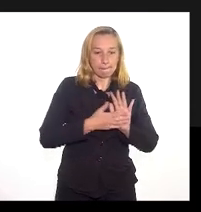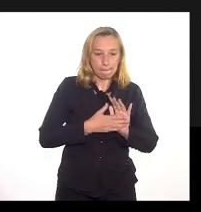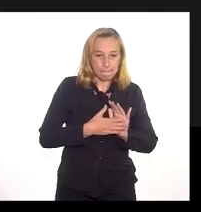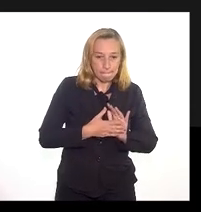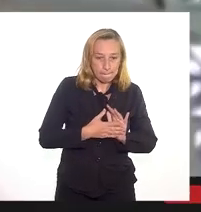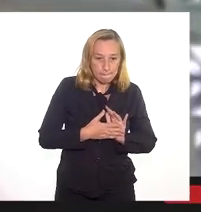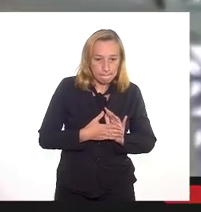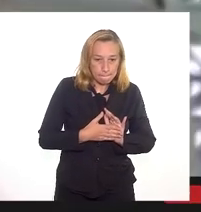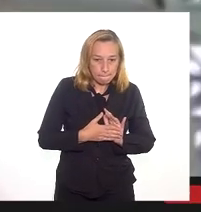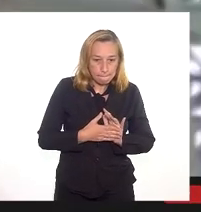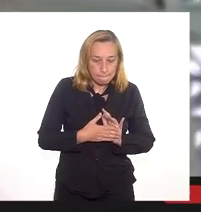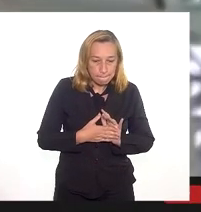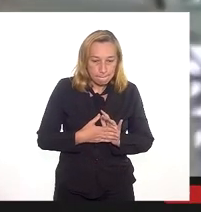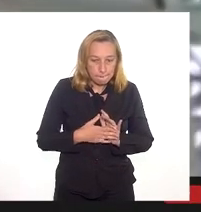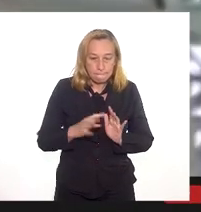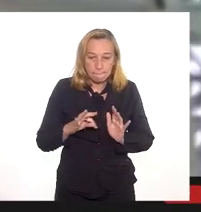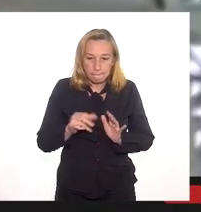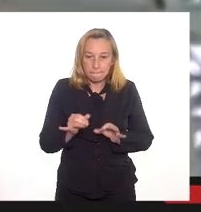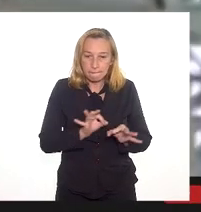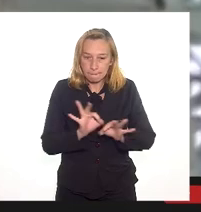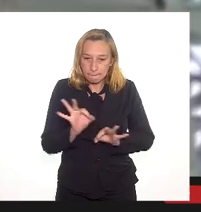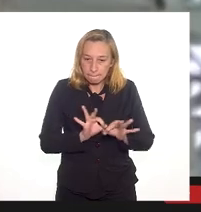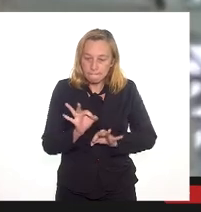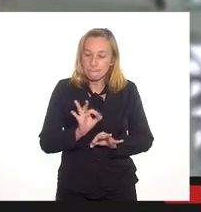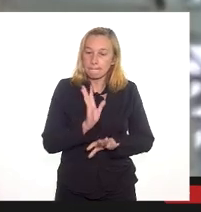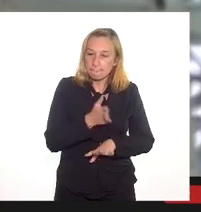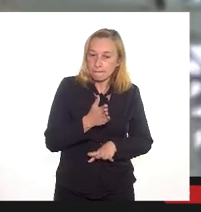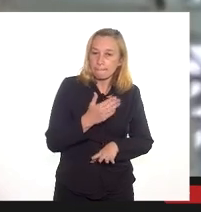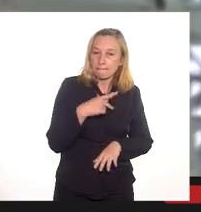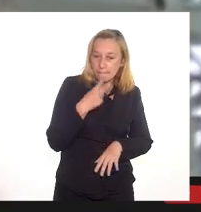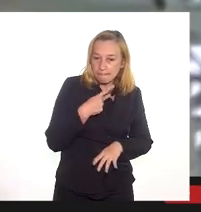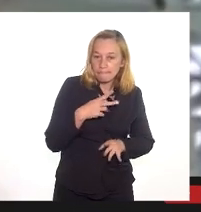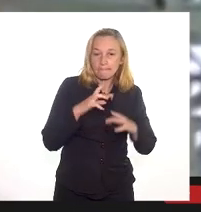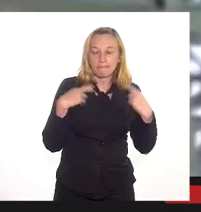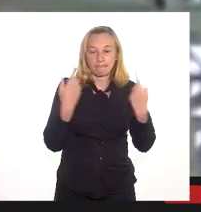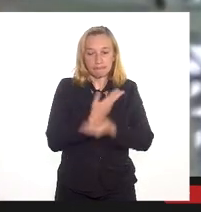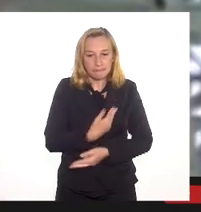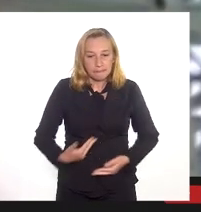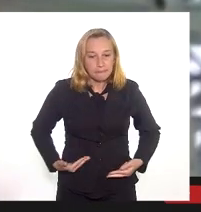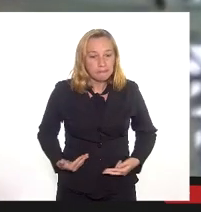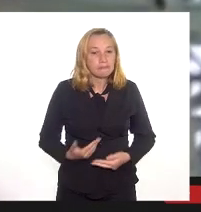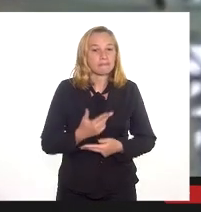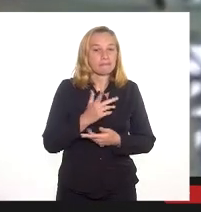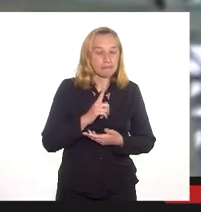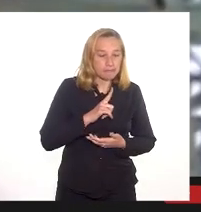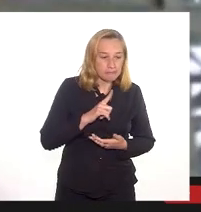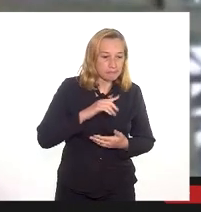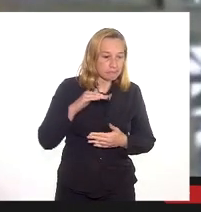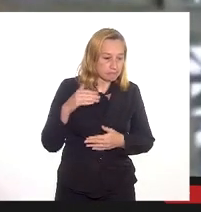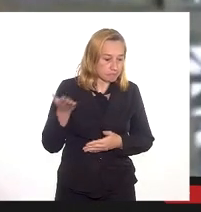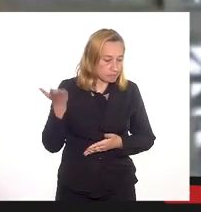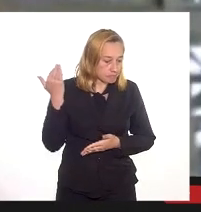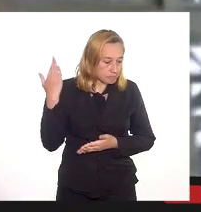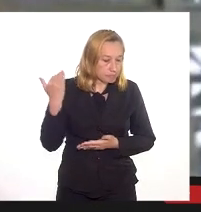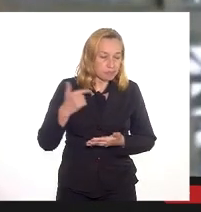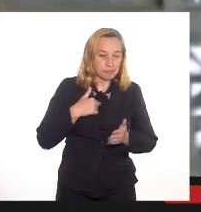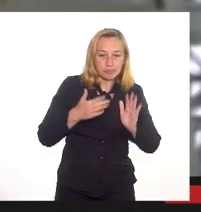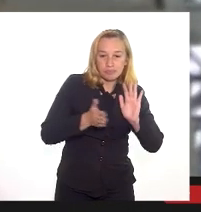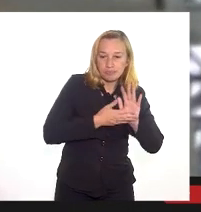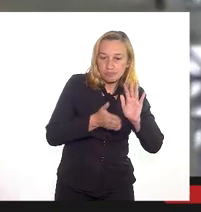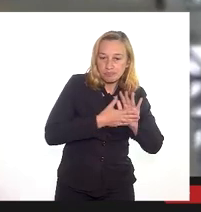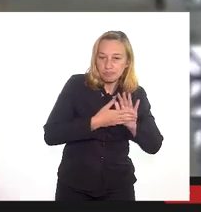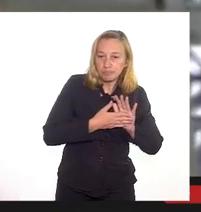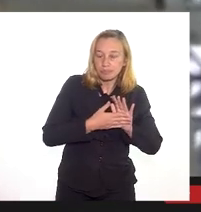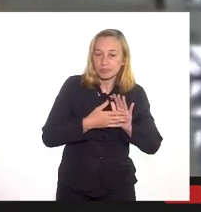levantamentos que sejam feitos, e eu já falei isso numa audiência anterior que nós tivemos, mas a minha proposta é que esses